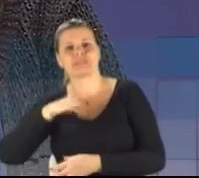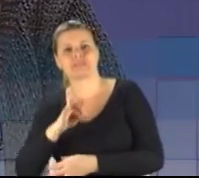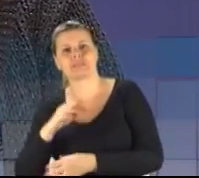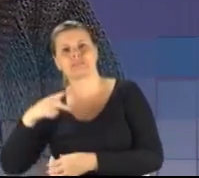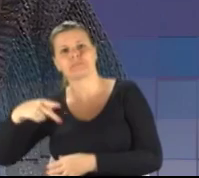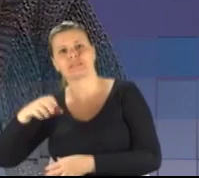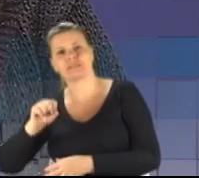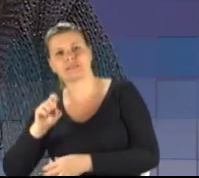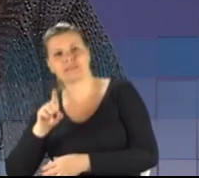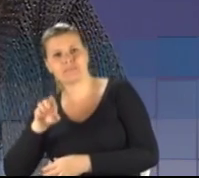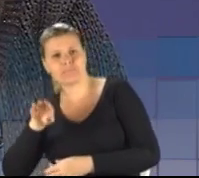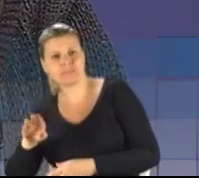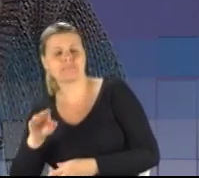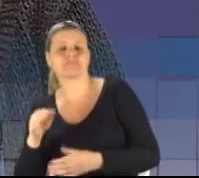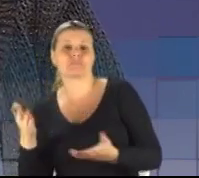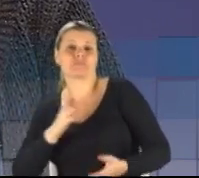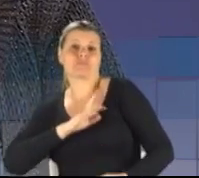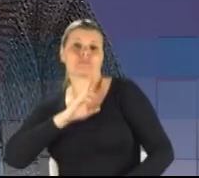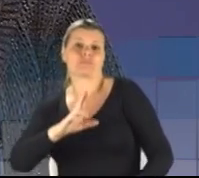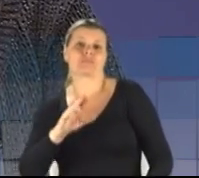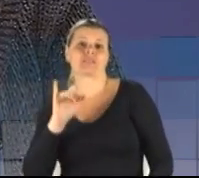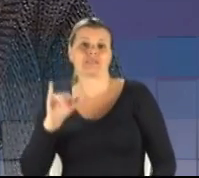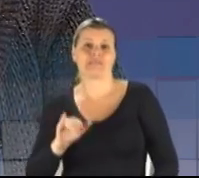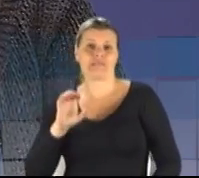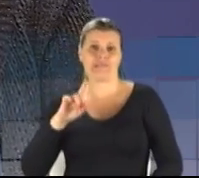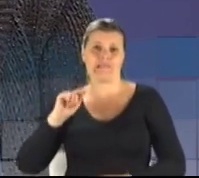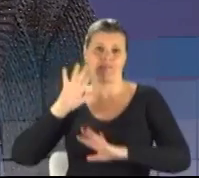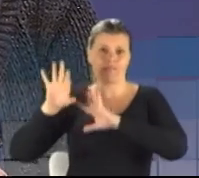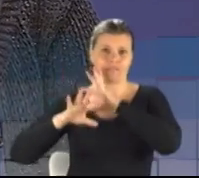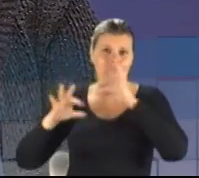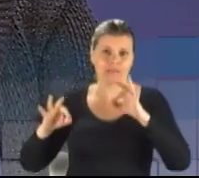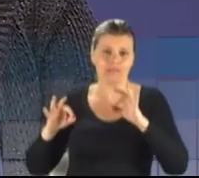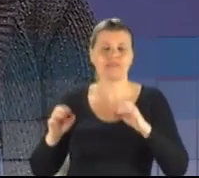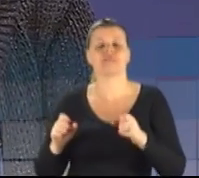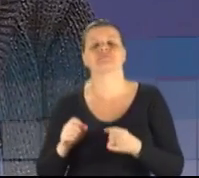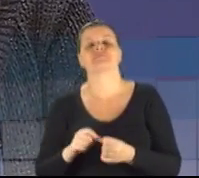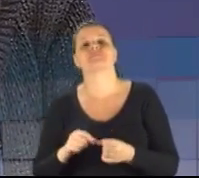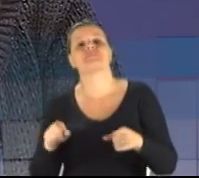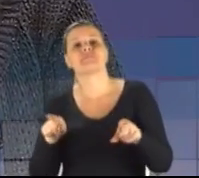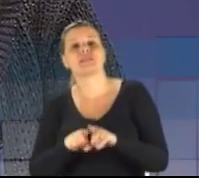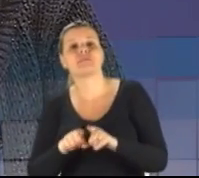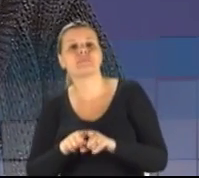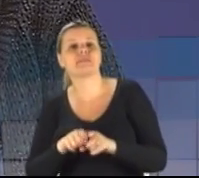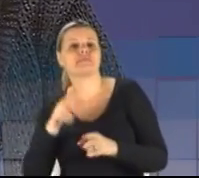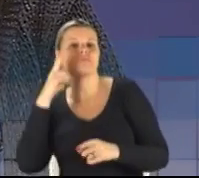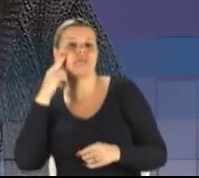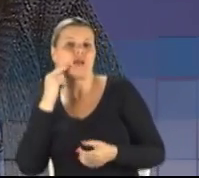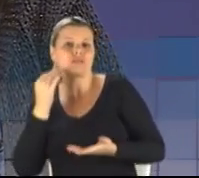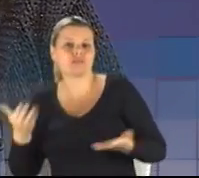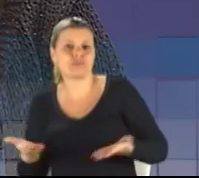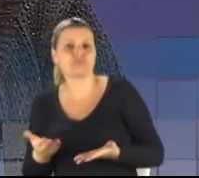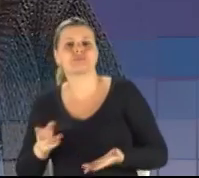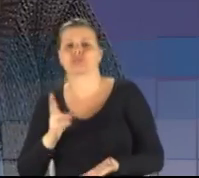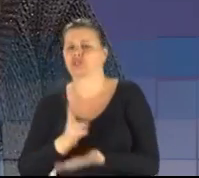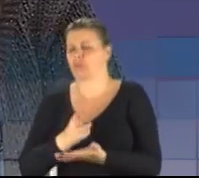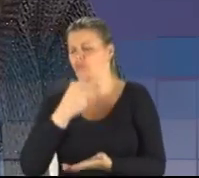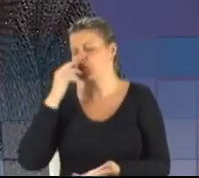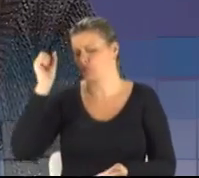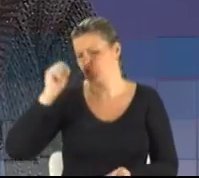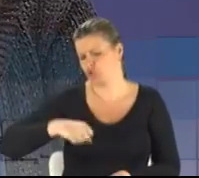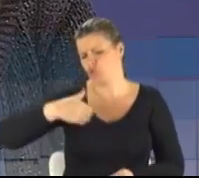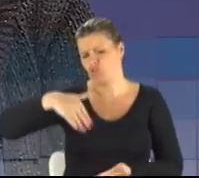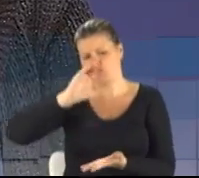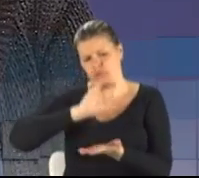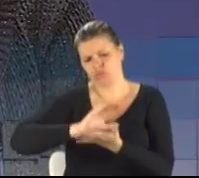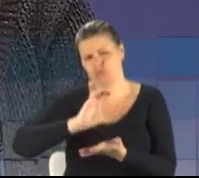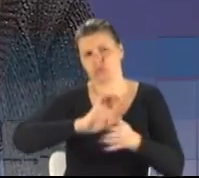IEDA, que hoje é a Anamélia. E o atual governo Tarso. E toda vez é a mesma coisa. A gente vai investir em educação, em saúde,